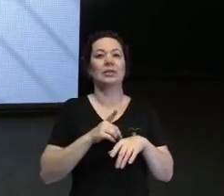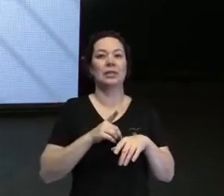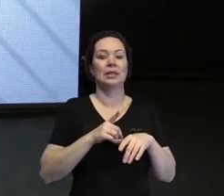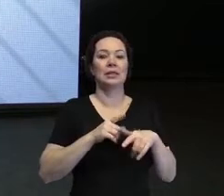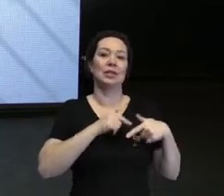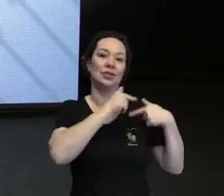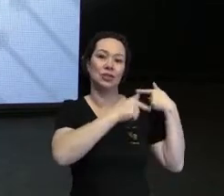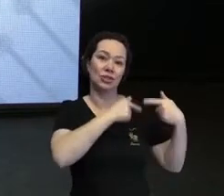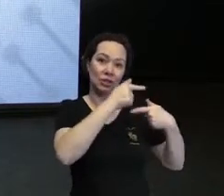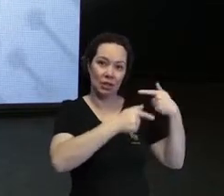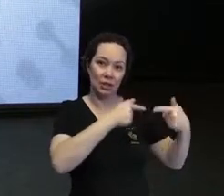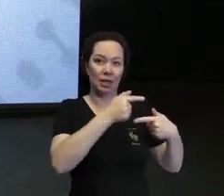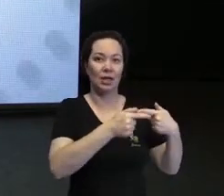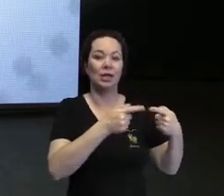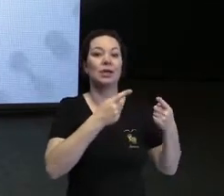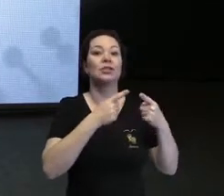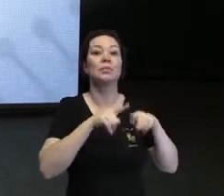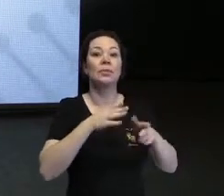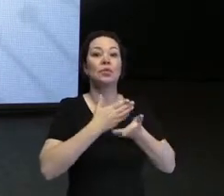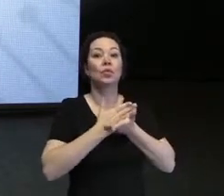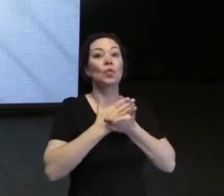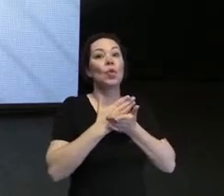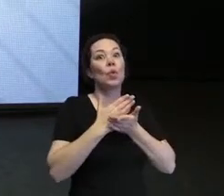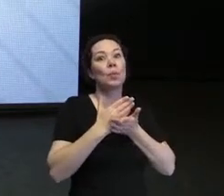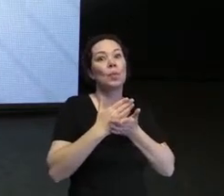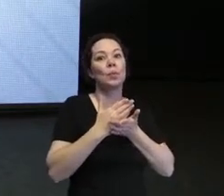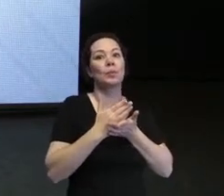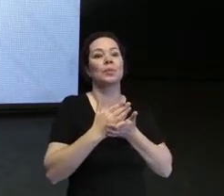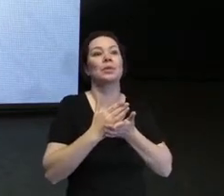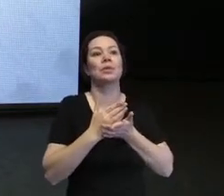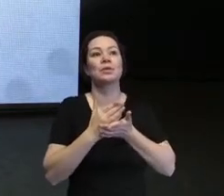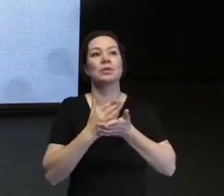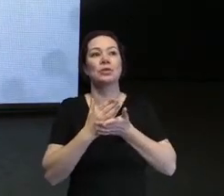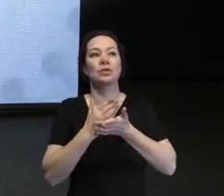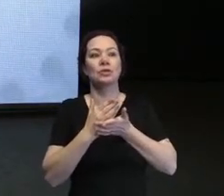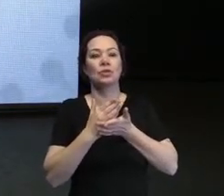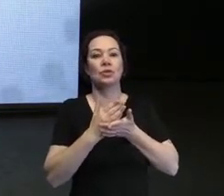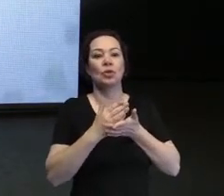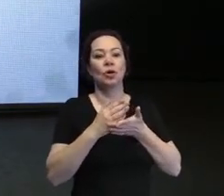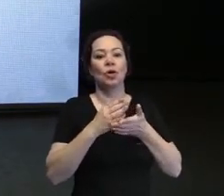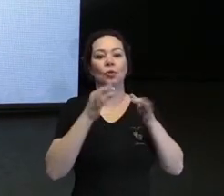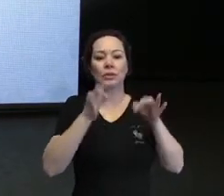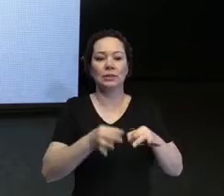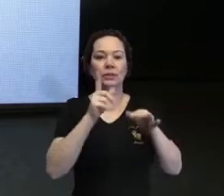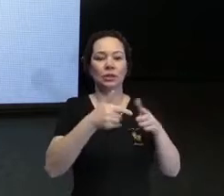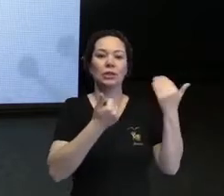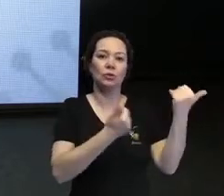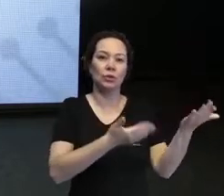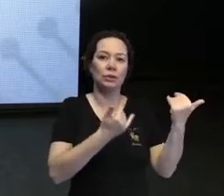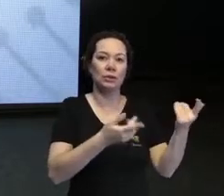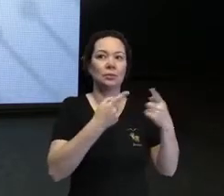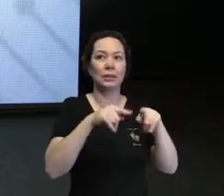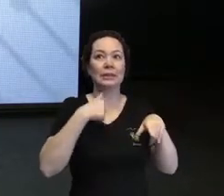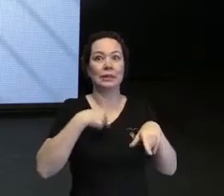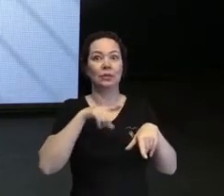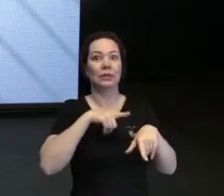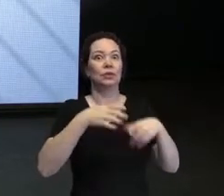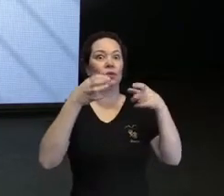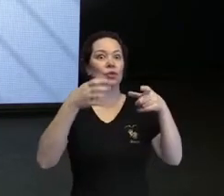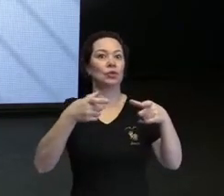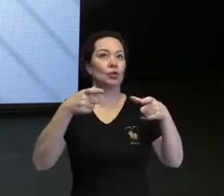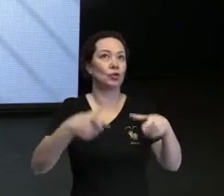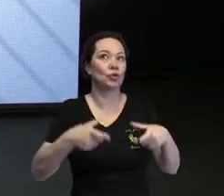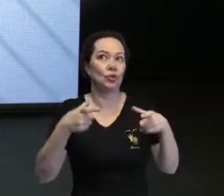genética, mas se manifestou, que habitualmente se manifestaria na adolescência e eu acho que eu sou muito sortuda,